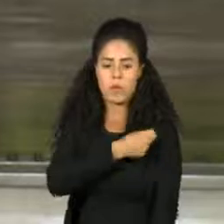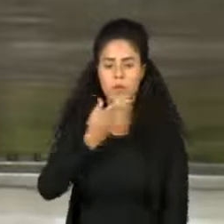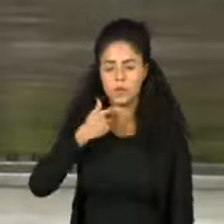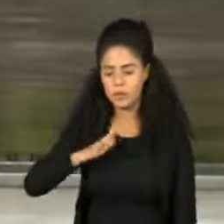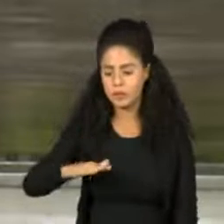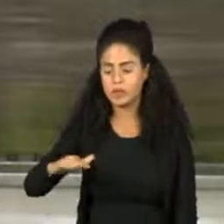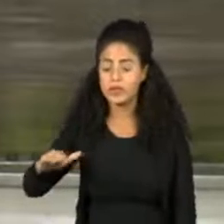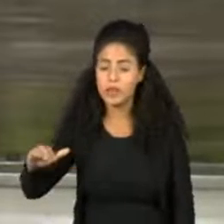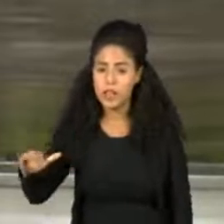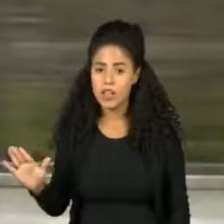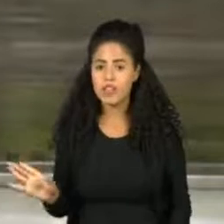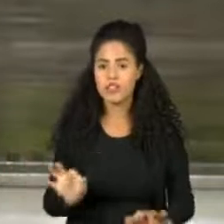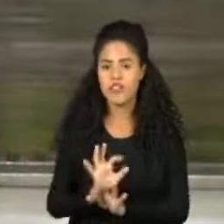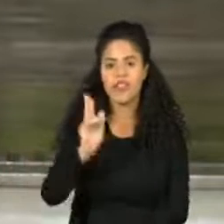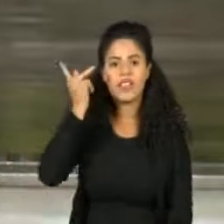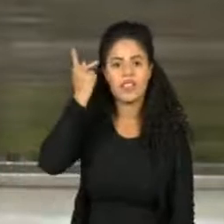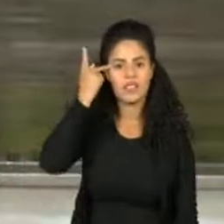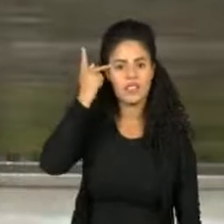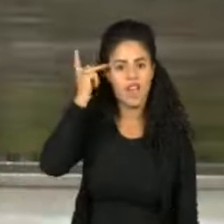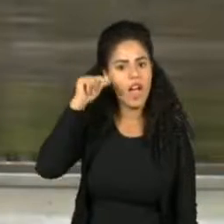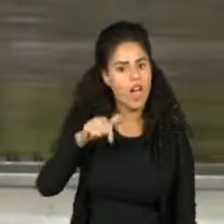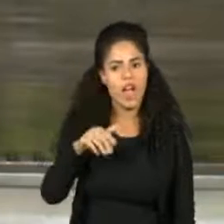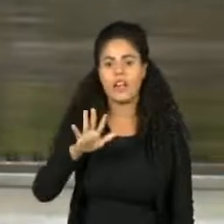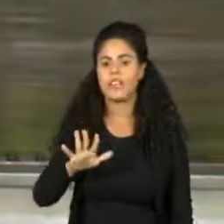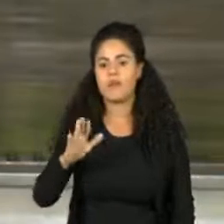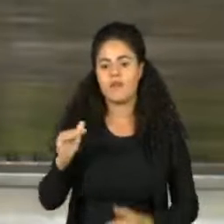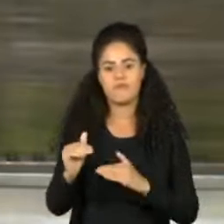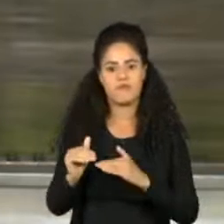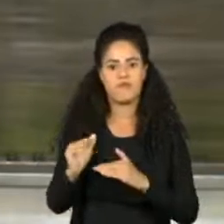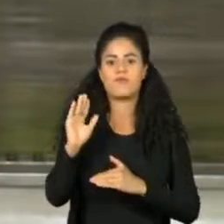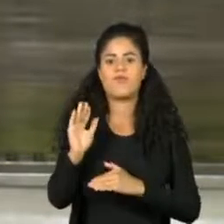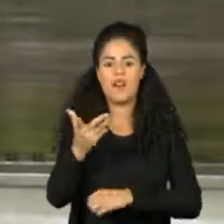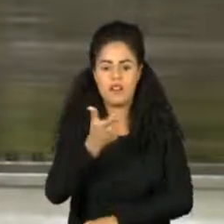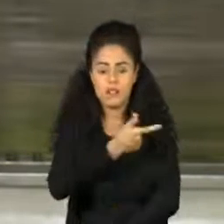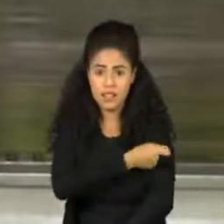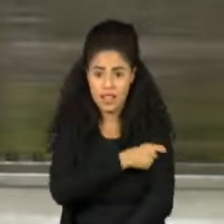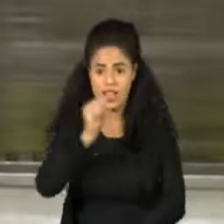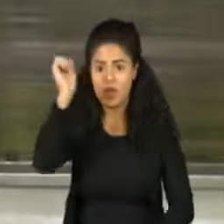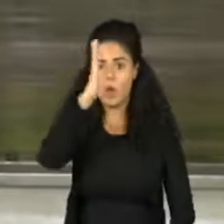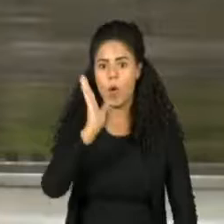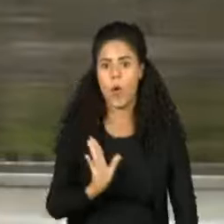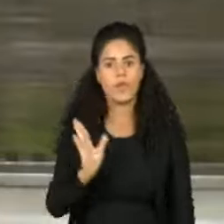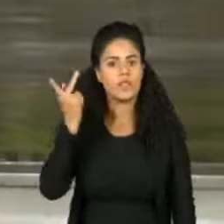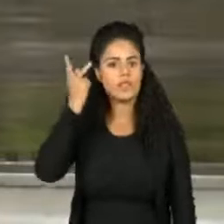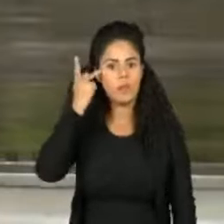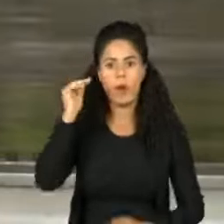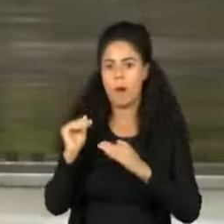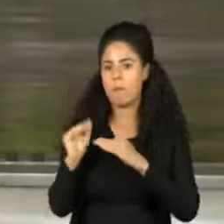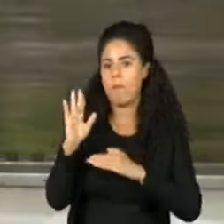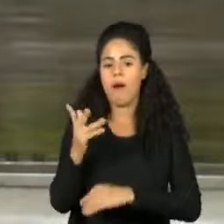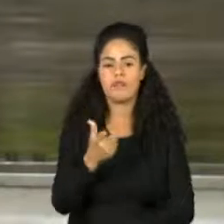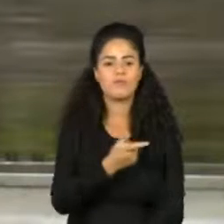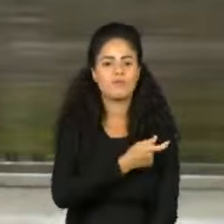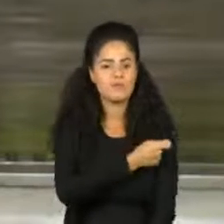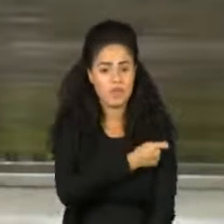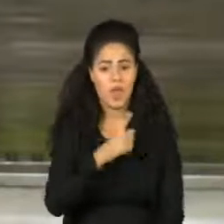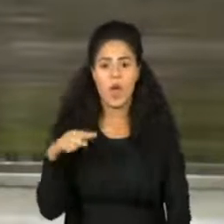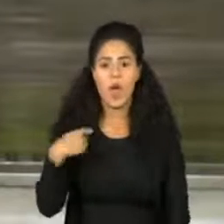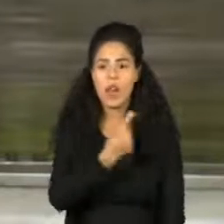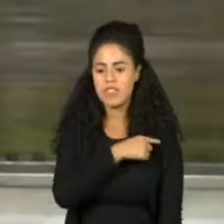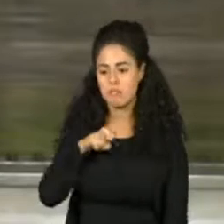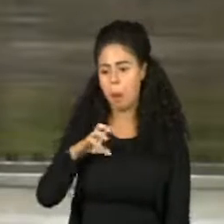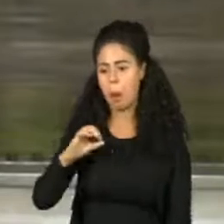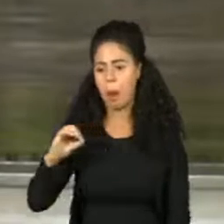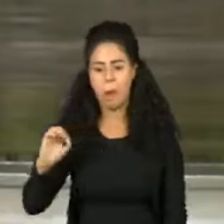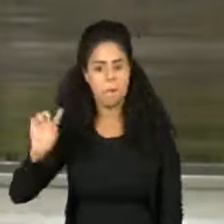crianças estão em São Paulo. O estado que mais vacina crianças no Brasil é o estado de São Paulo. Nós atingimos meio milhão de